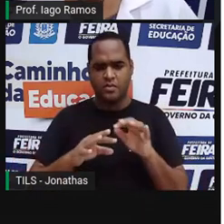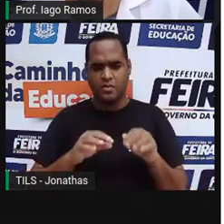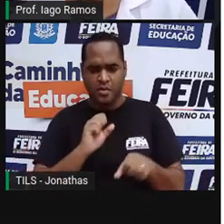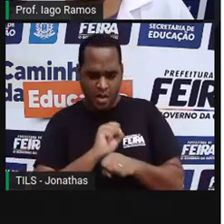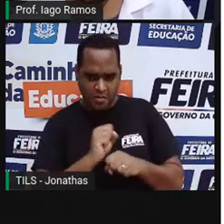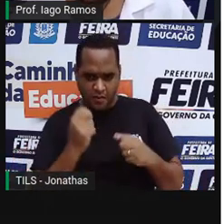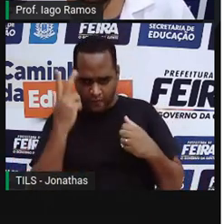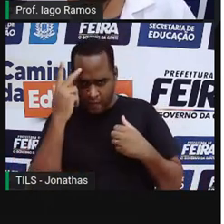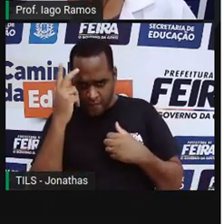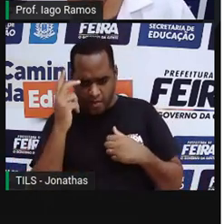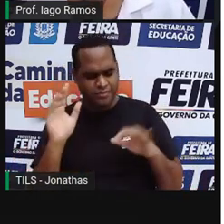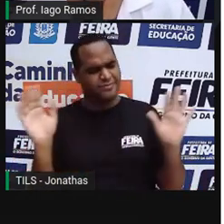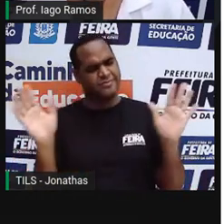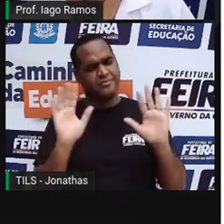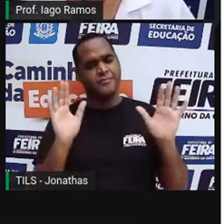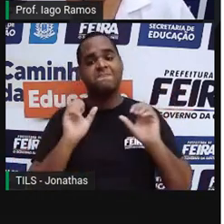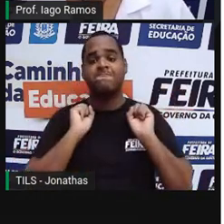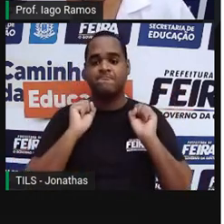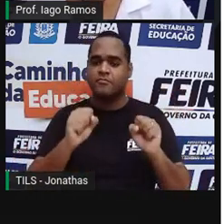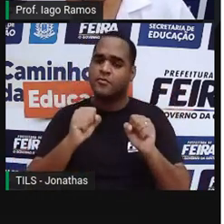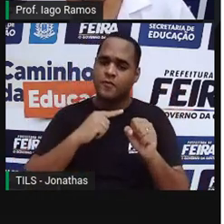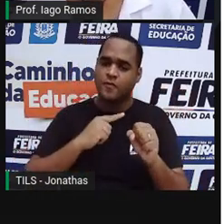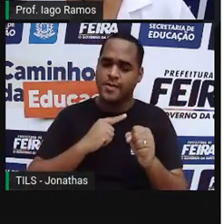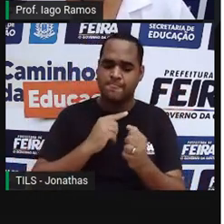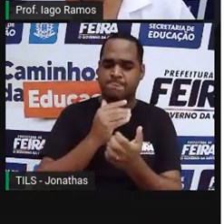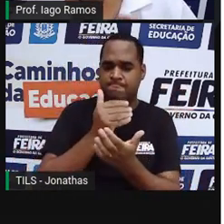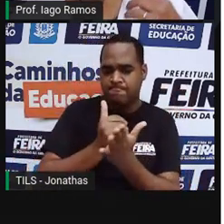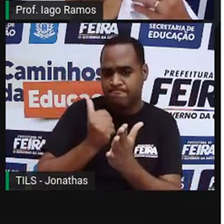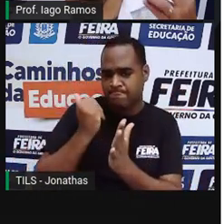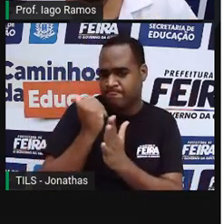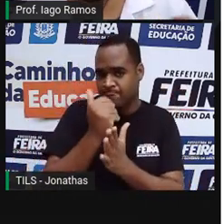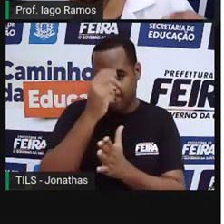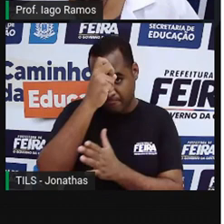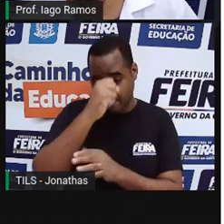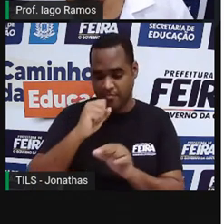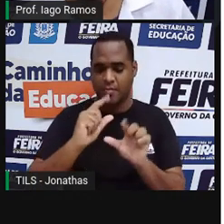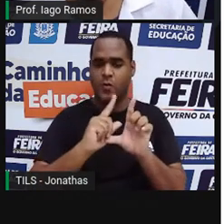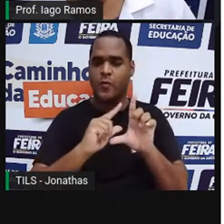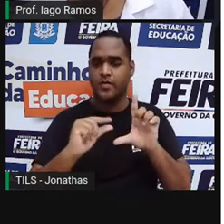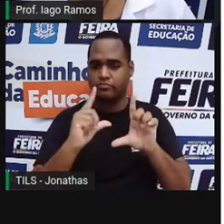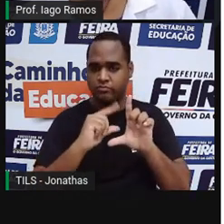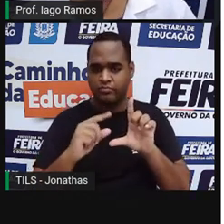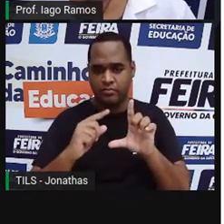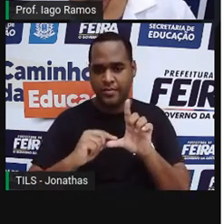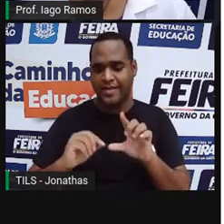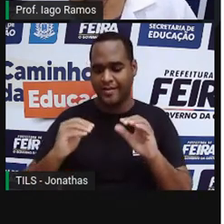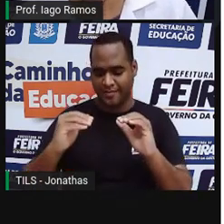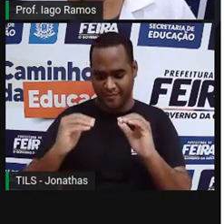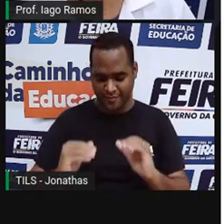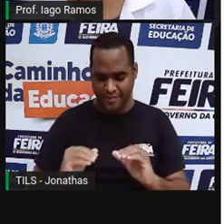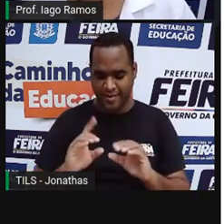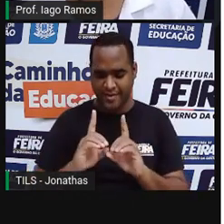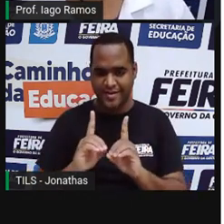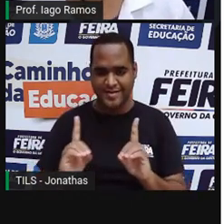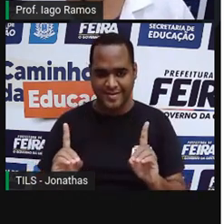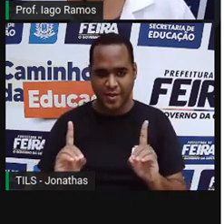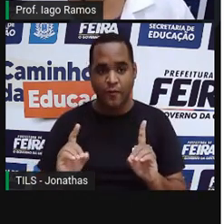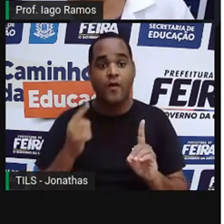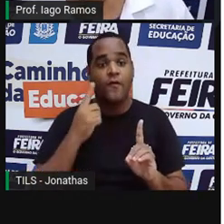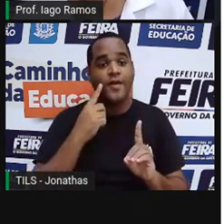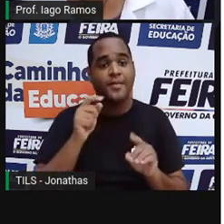Como a gente vai ter aí um linkzinho na descrição da aula para você